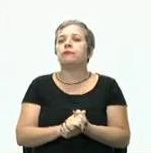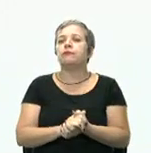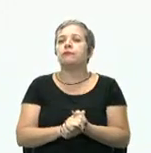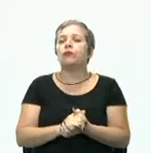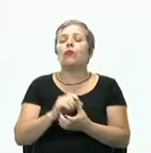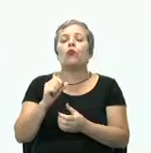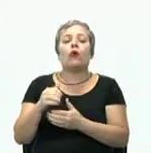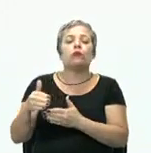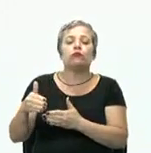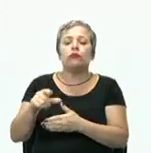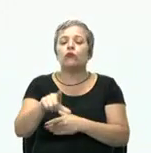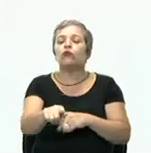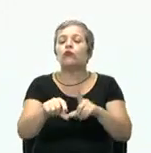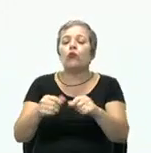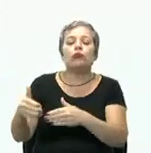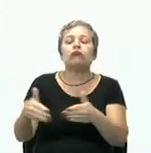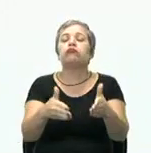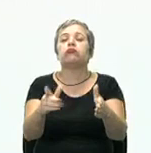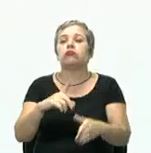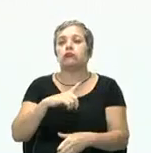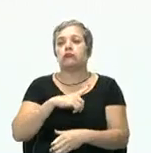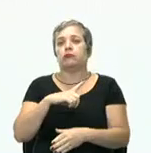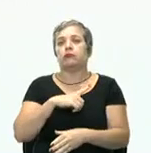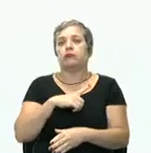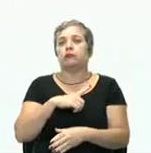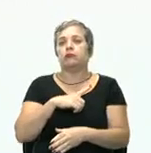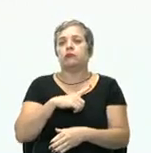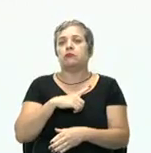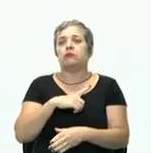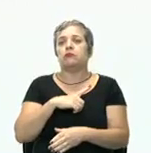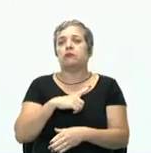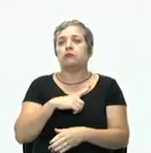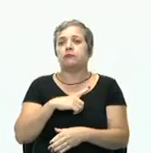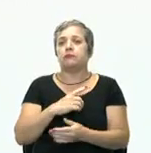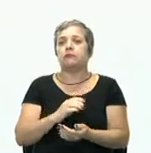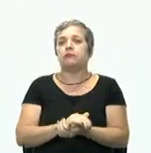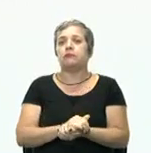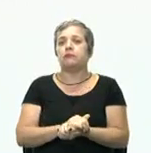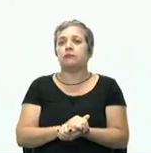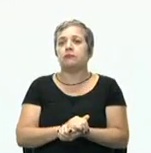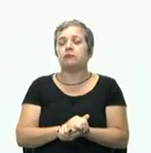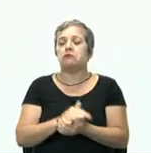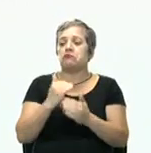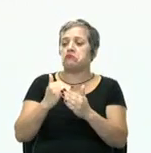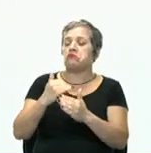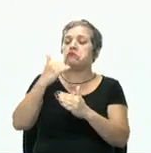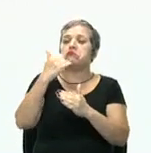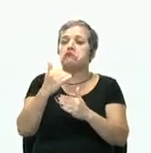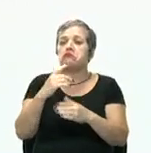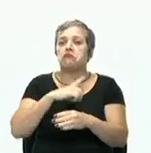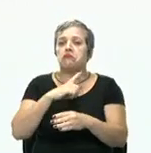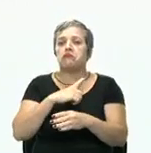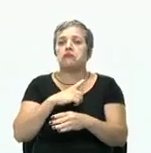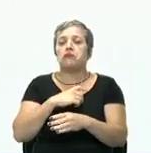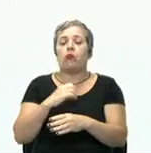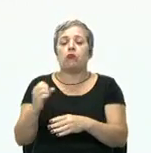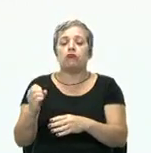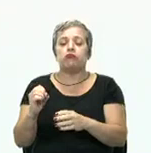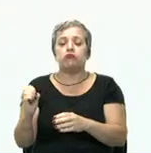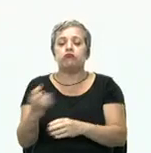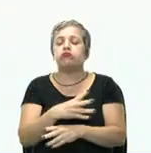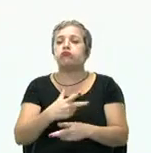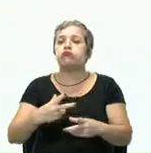Quais as alternativas de ação? Eu posso fazer? Quais os caminhos possíveis? Promoção, fazer um novo produto,